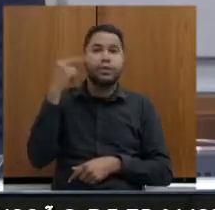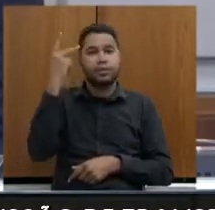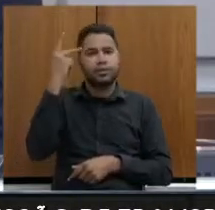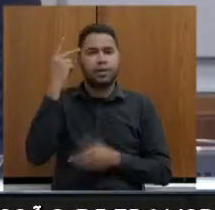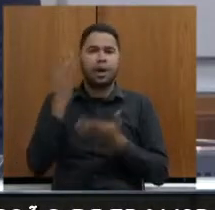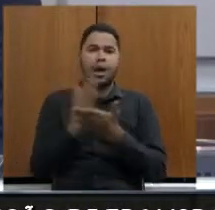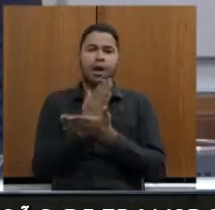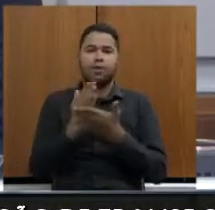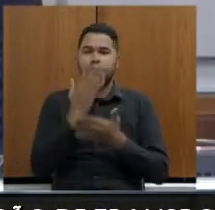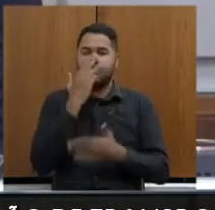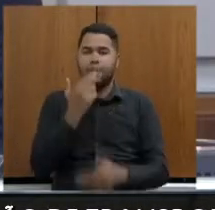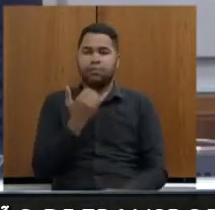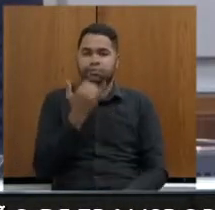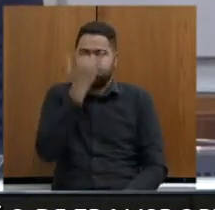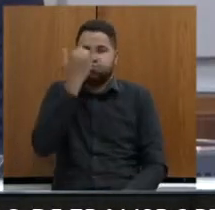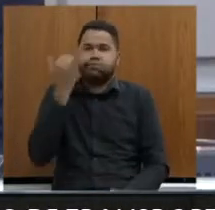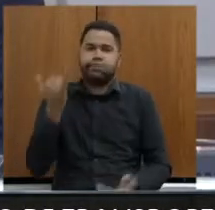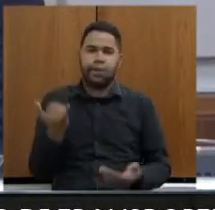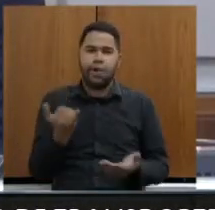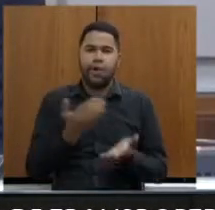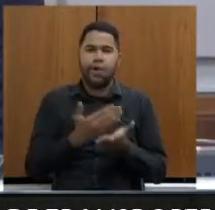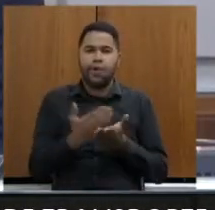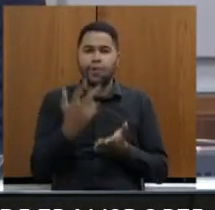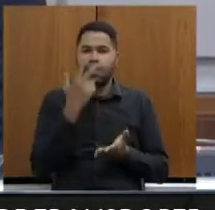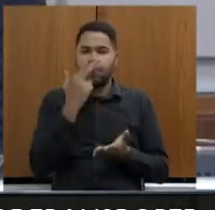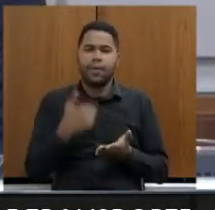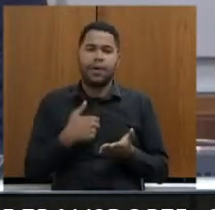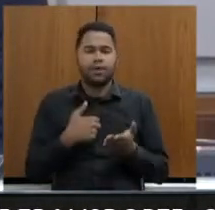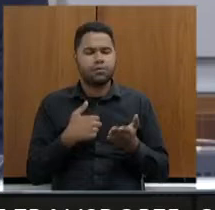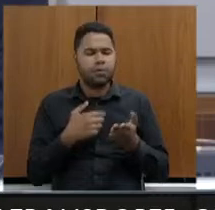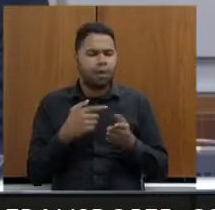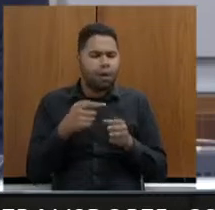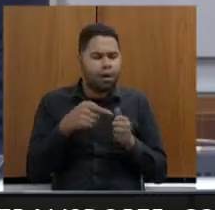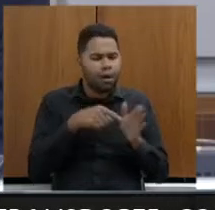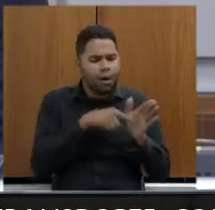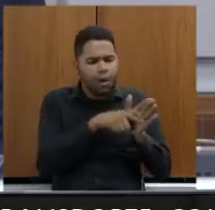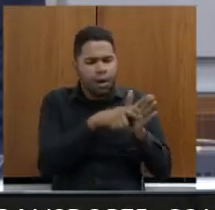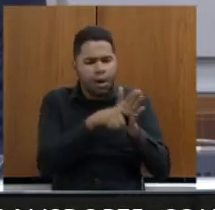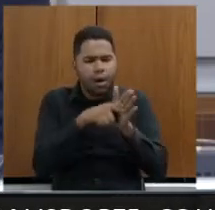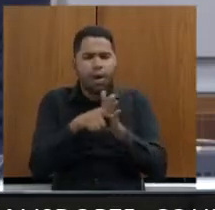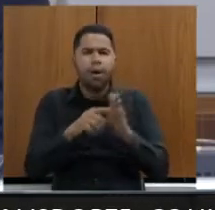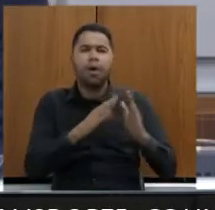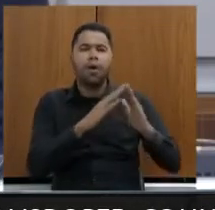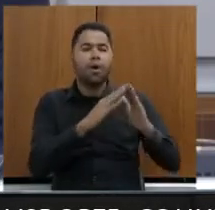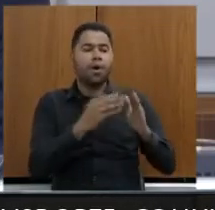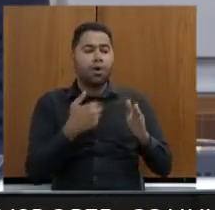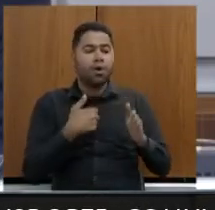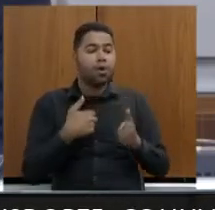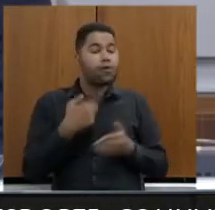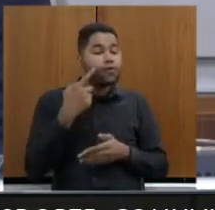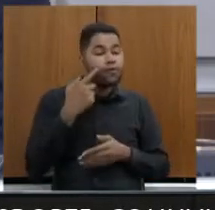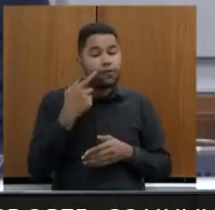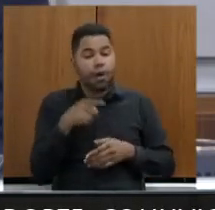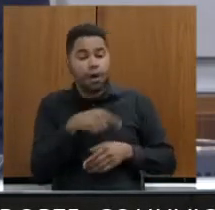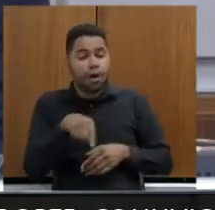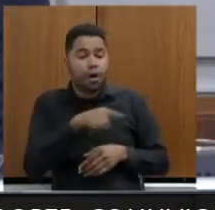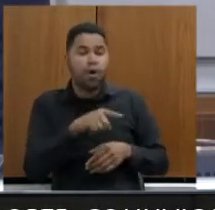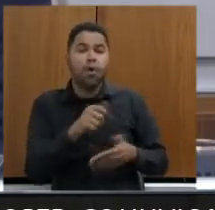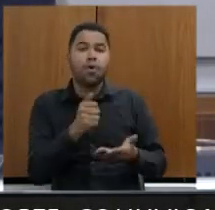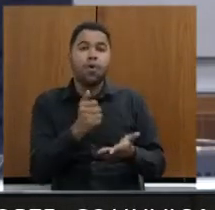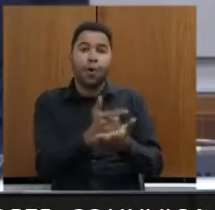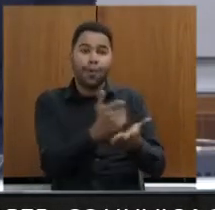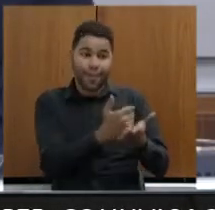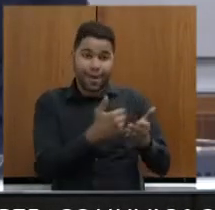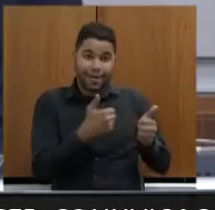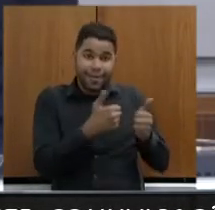cara lá, porque o camarada começou a fazer especulação imobiliária comprando terreno na borda do anel e